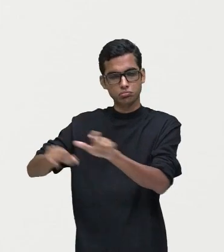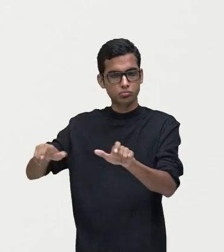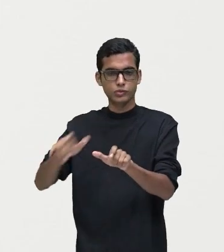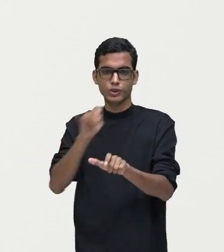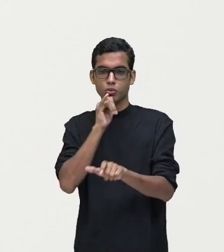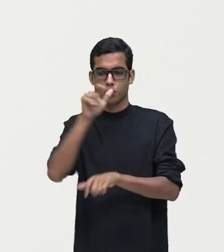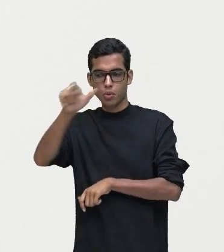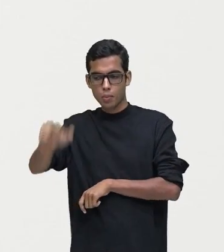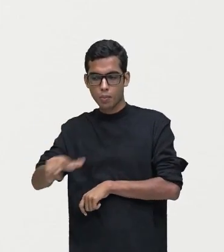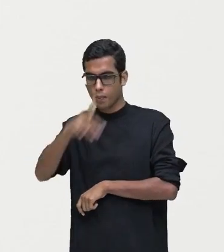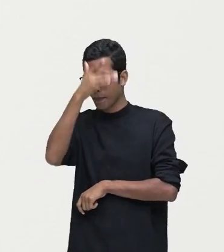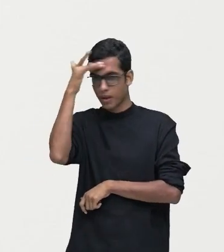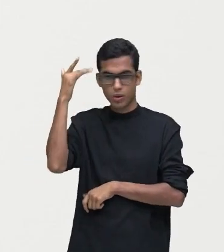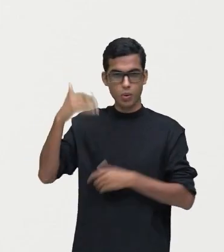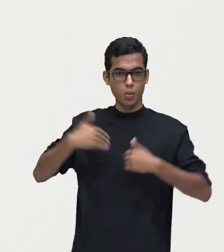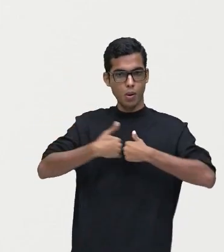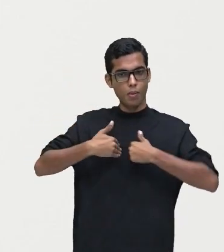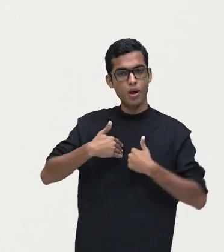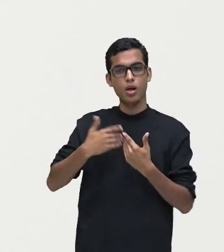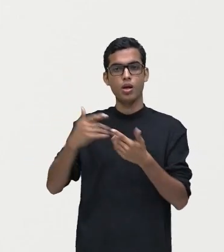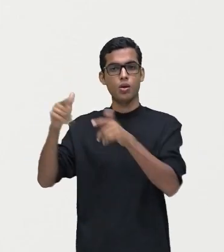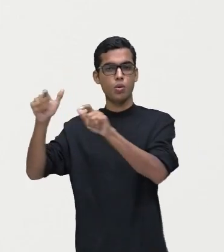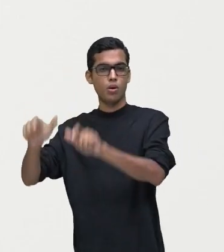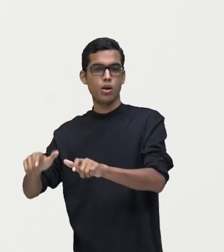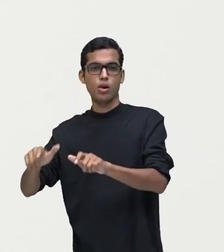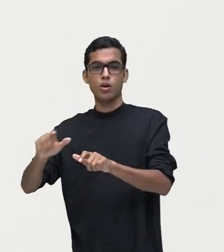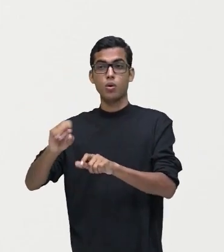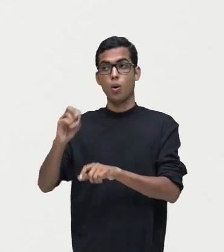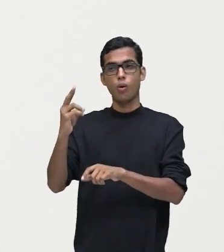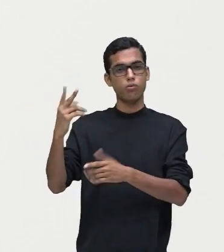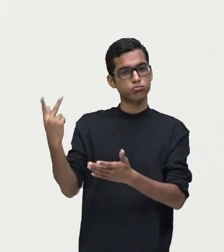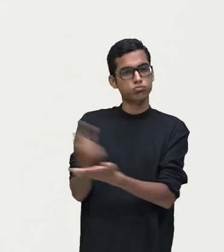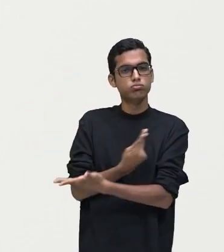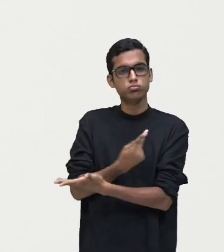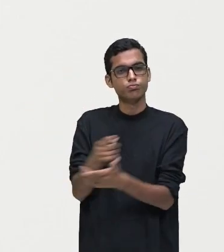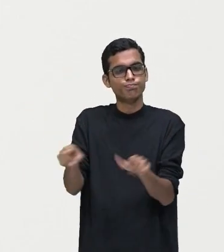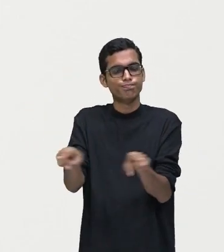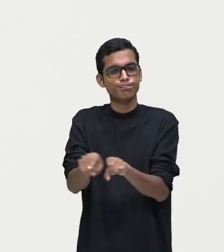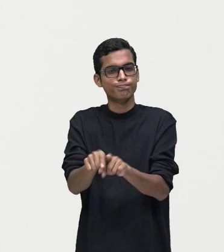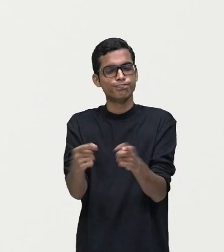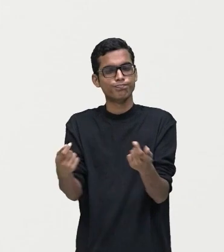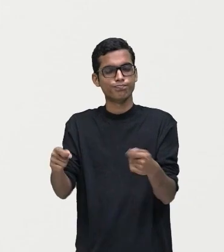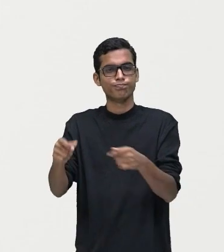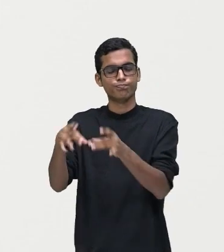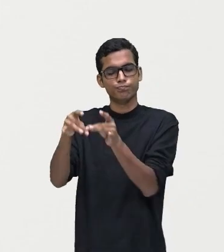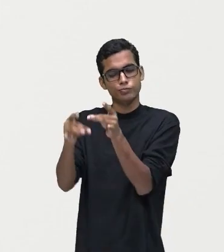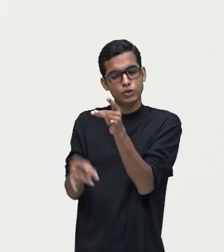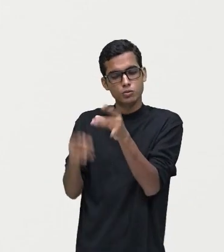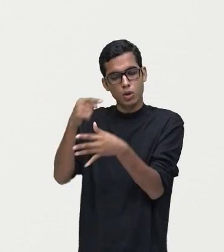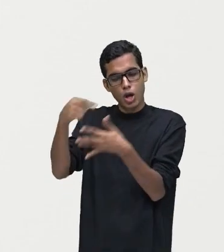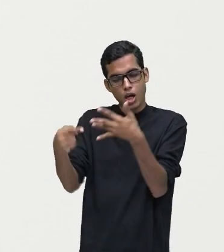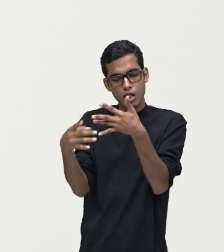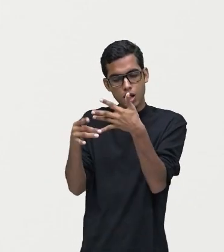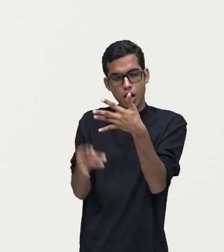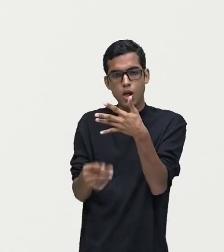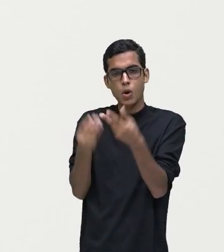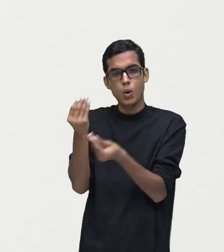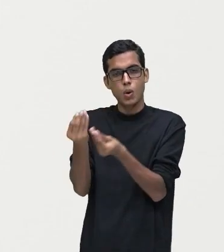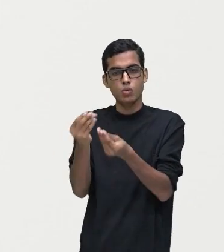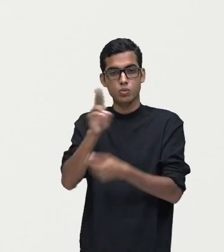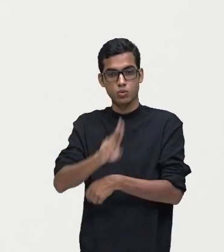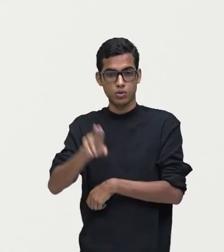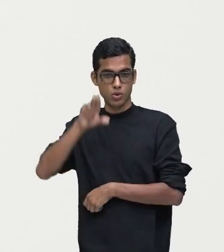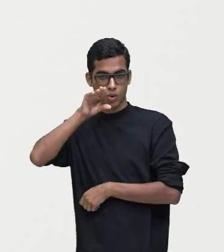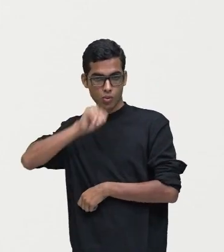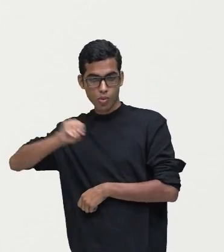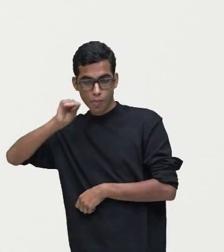um objeto, um animal, lugar ou mesmo uma situação, certo? Isso pode ser feito por meio da fala,